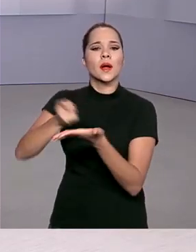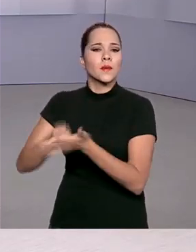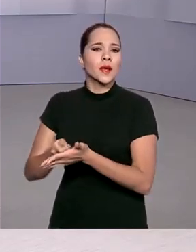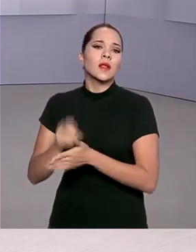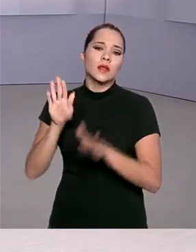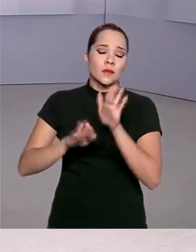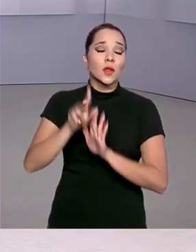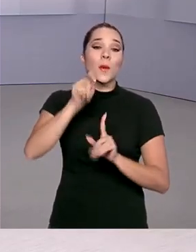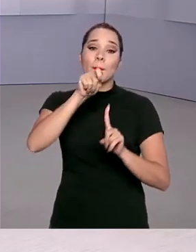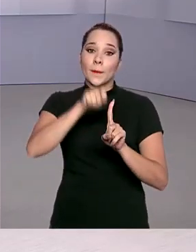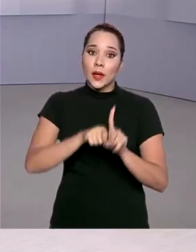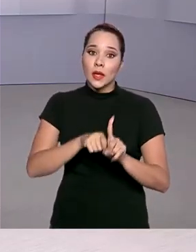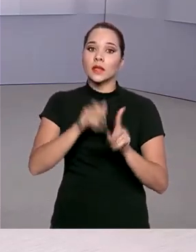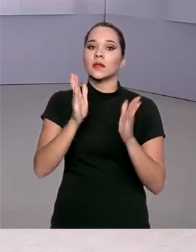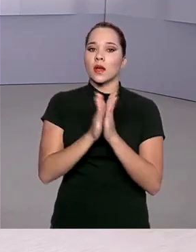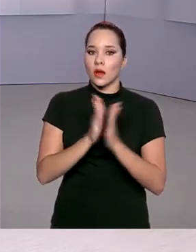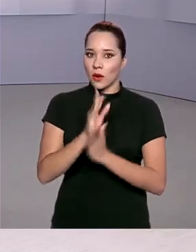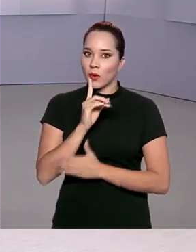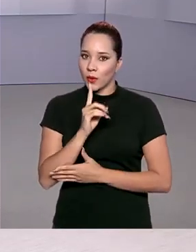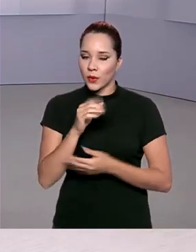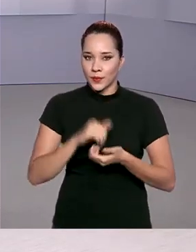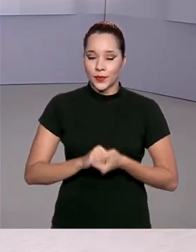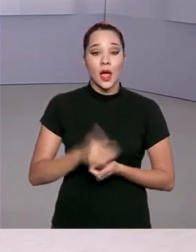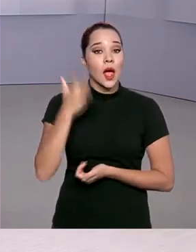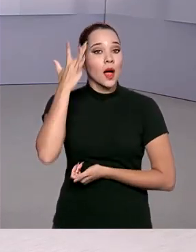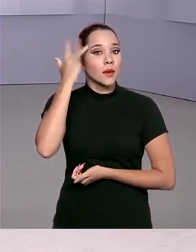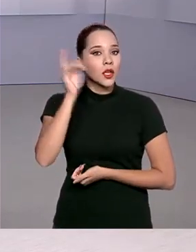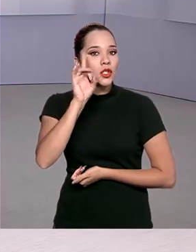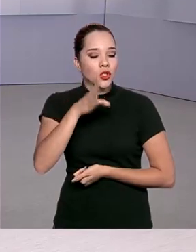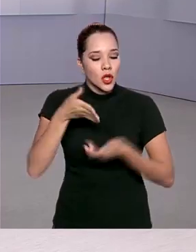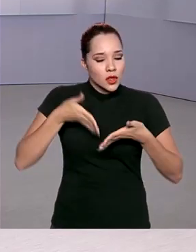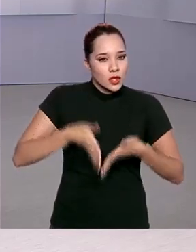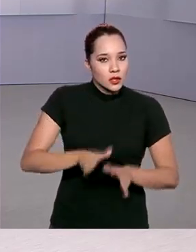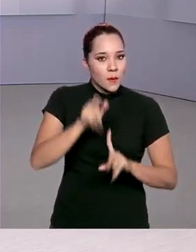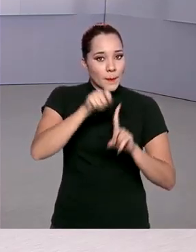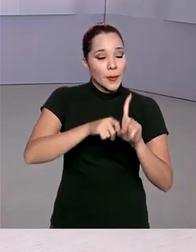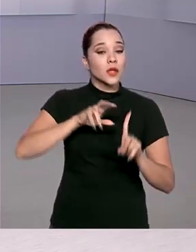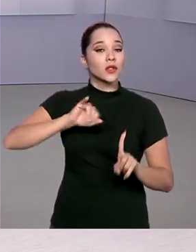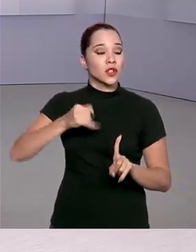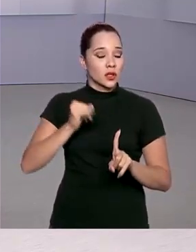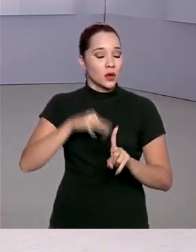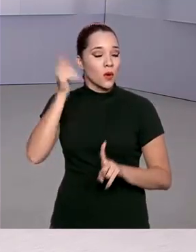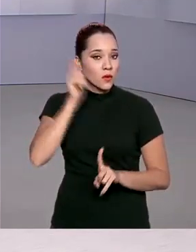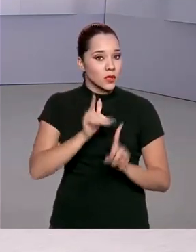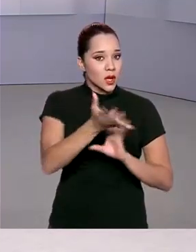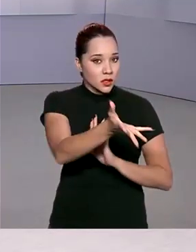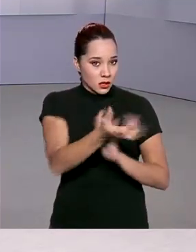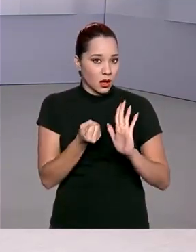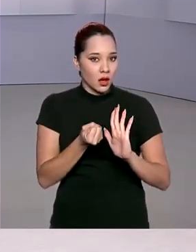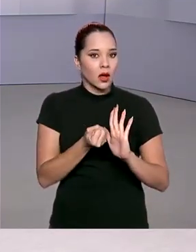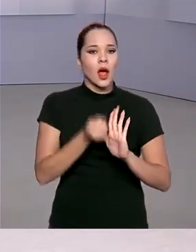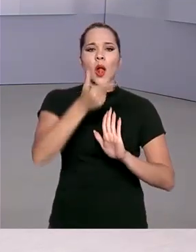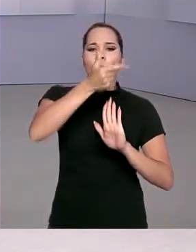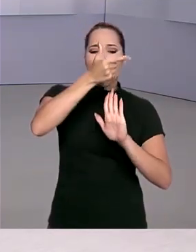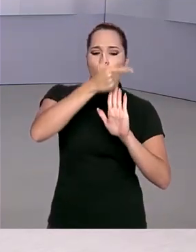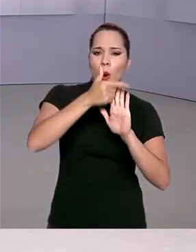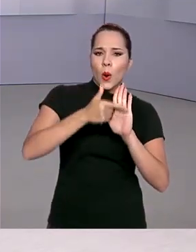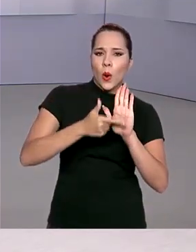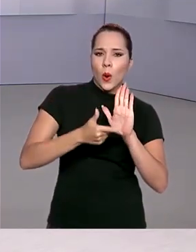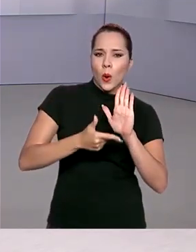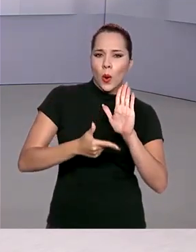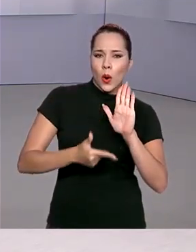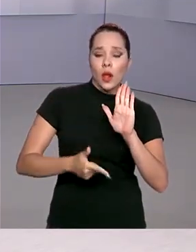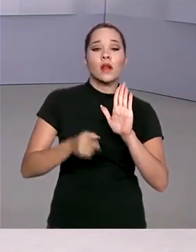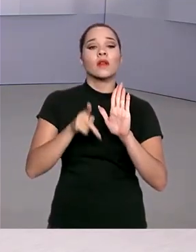acordo com o mês de aniversário. Amanhã, só os nascidos em janeiro poderão fazer o saque. A lista completa das agências que